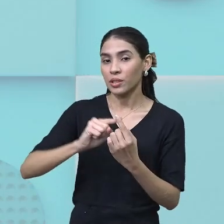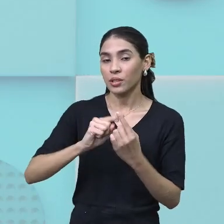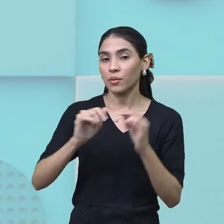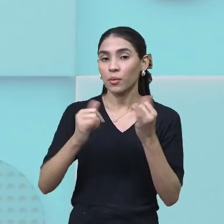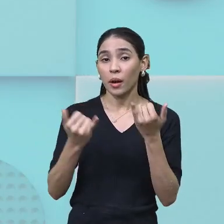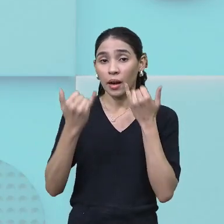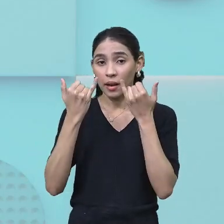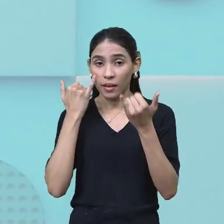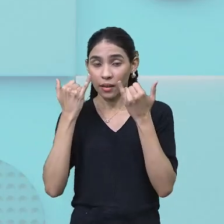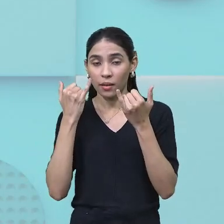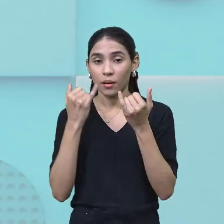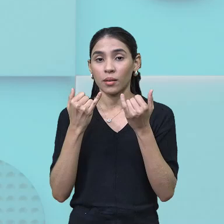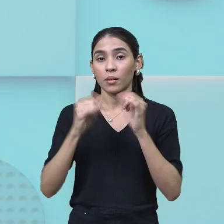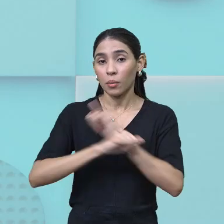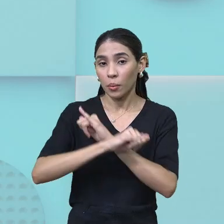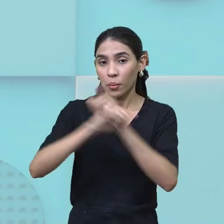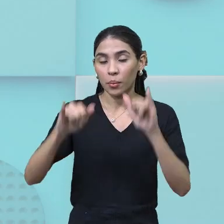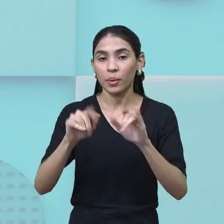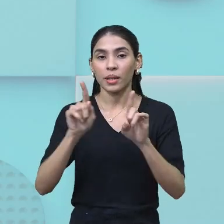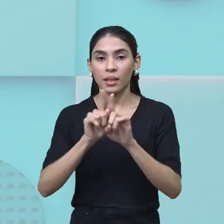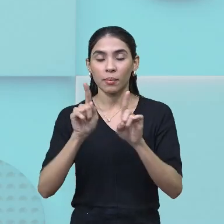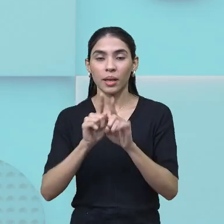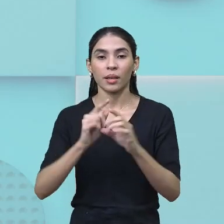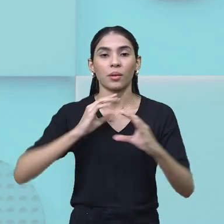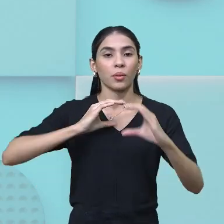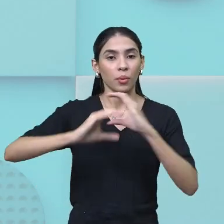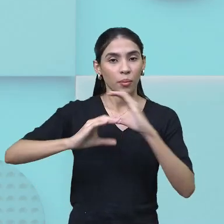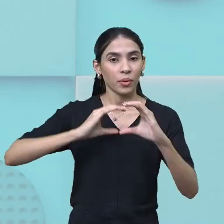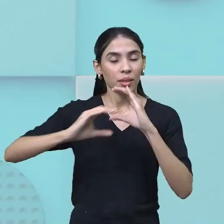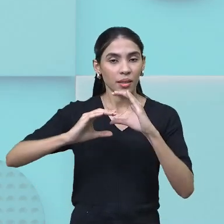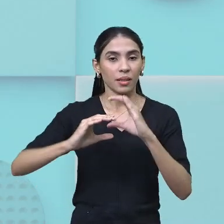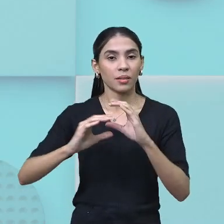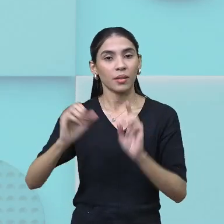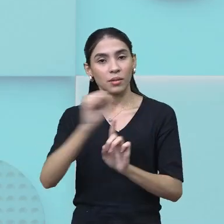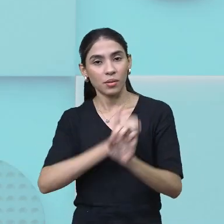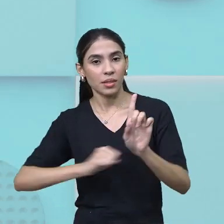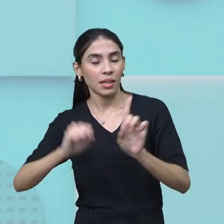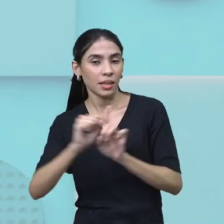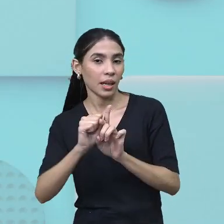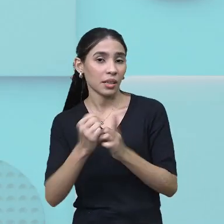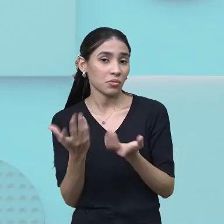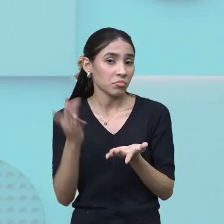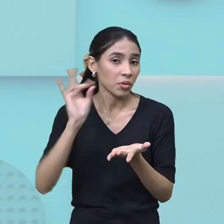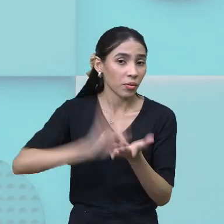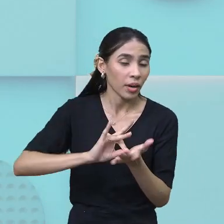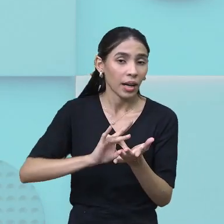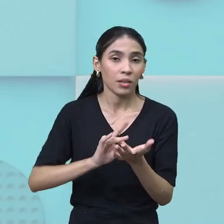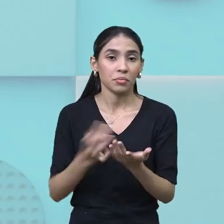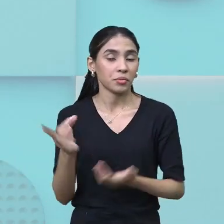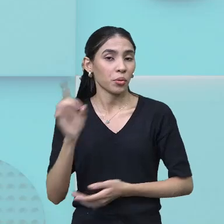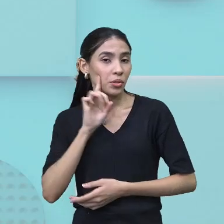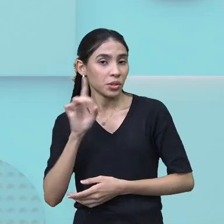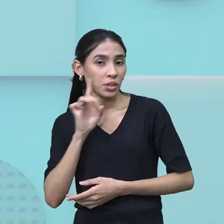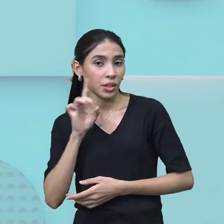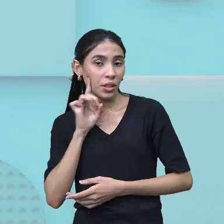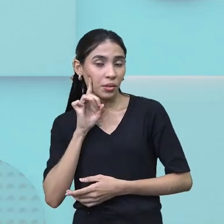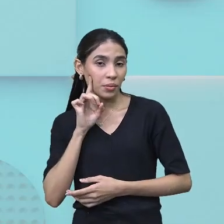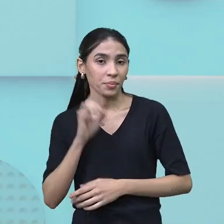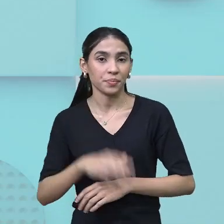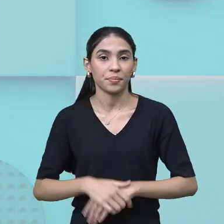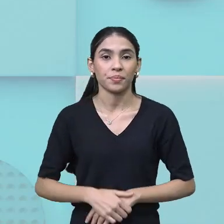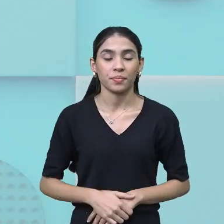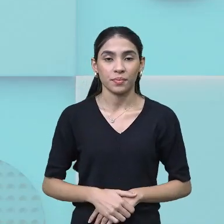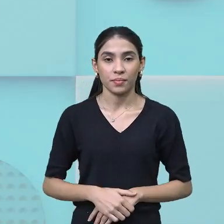Aí, comunicando a sociedade sobre fatos do acontecimento do mundo